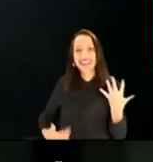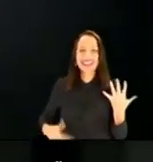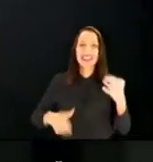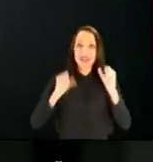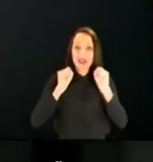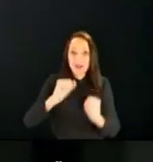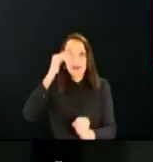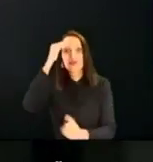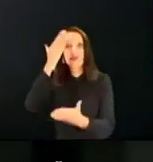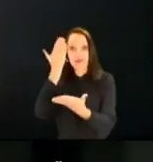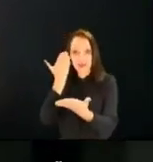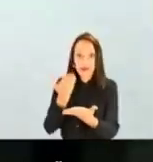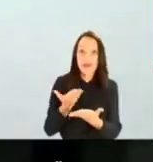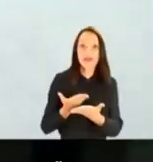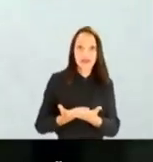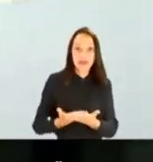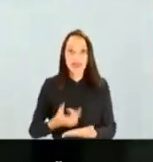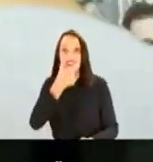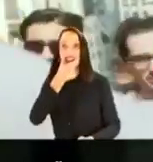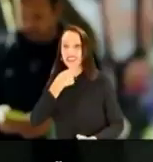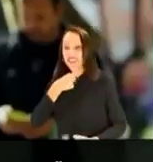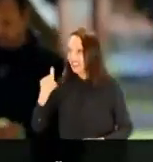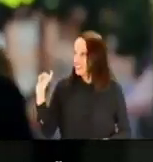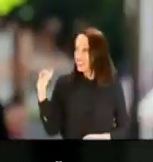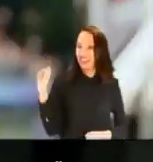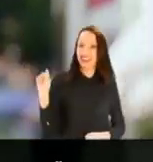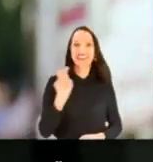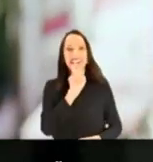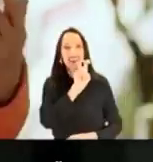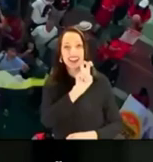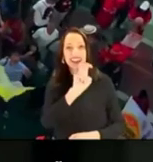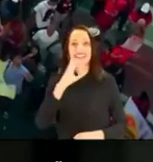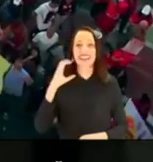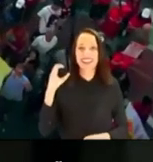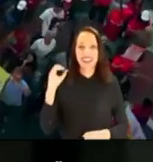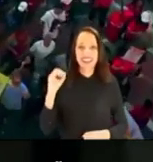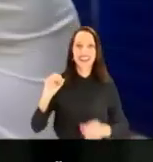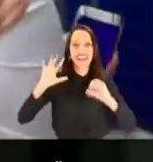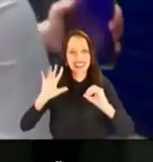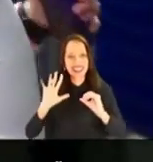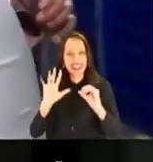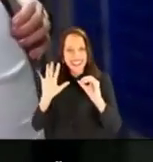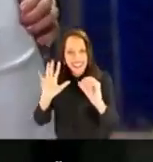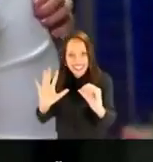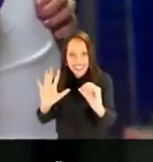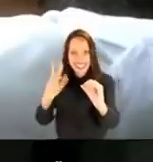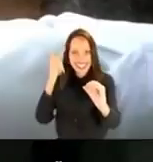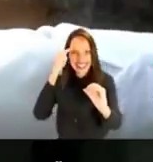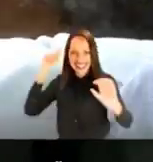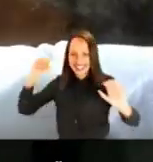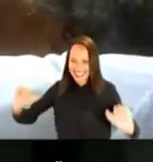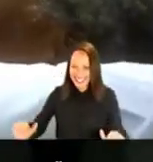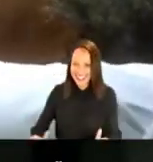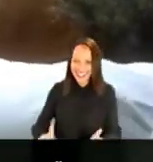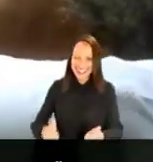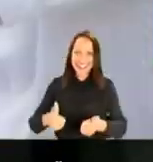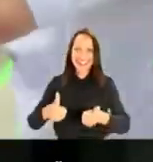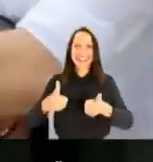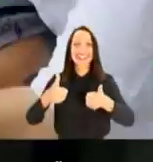Pode acreditar, é bolos, Marta, cinquenta. Pra São Paulo